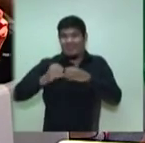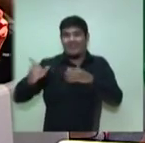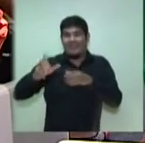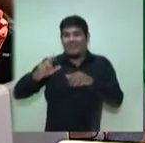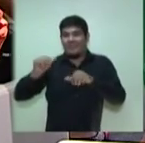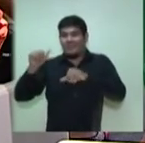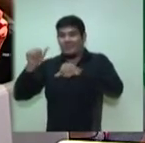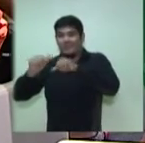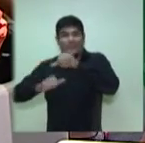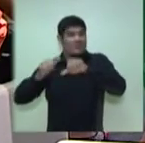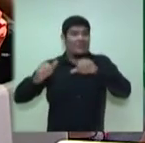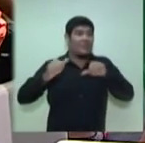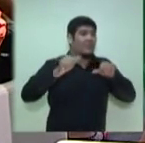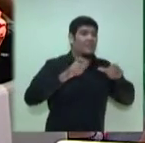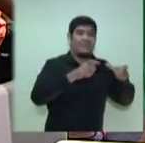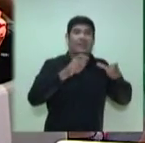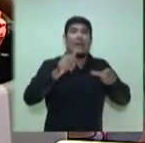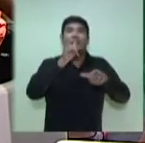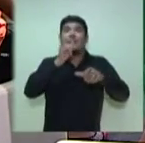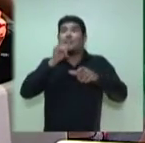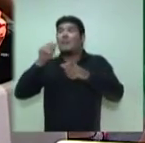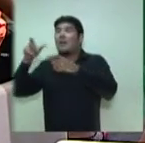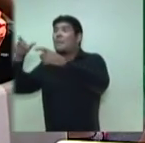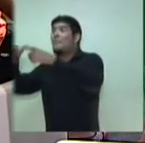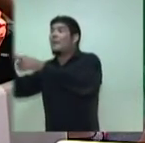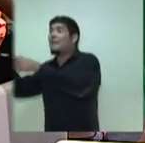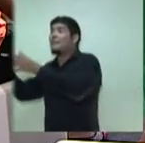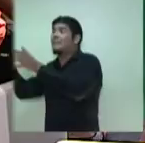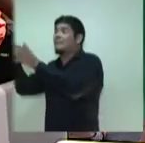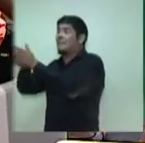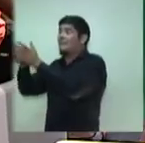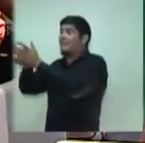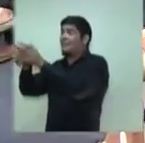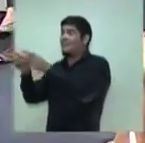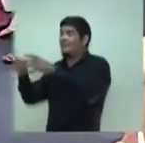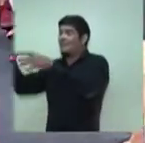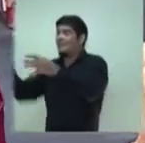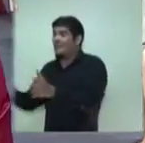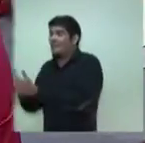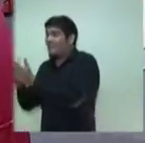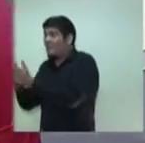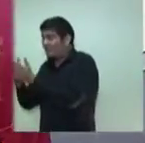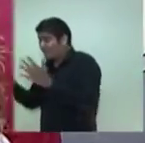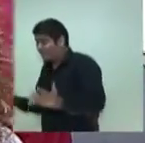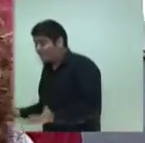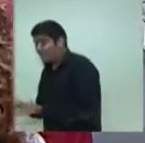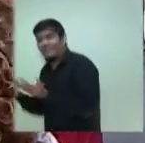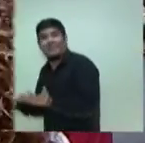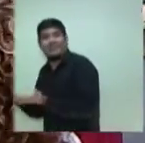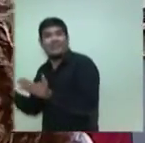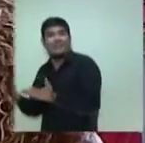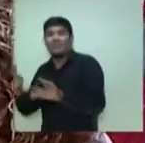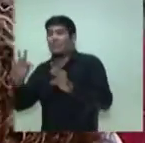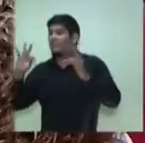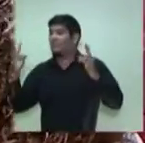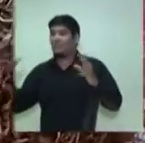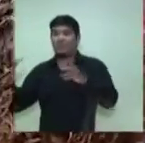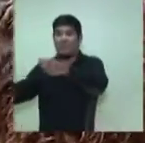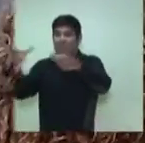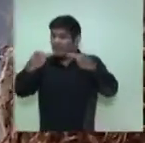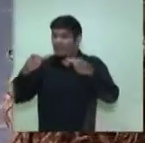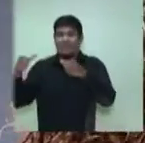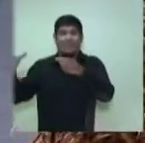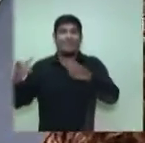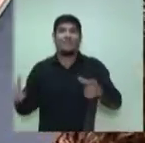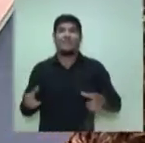Praça do Armando Mendes na Ponta Negra da Zona Leste, também na Zona Norte, estimulando essa participação do movimento cultural.